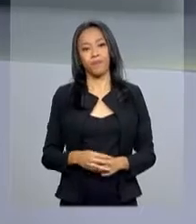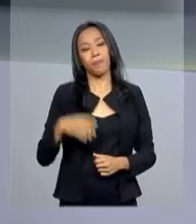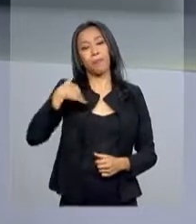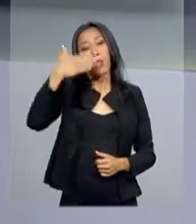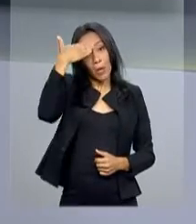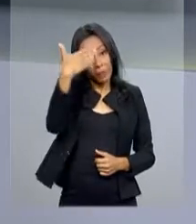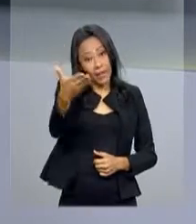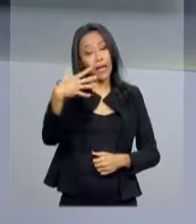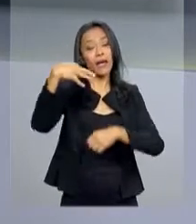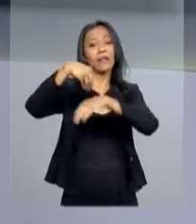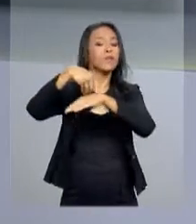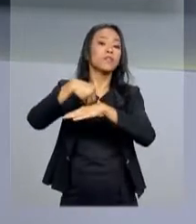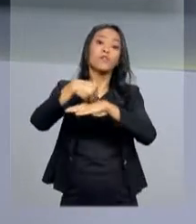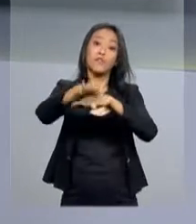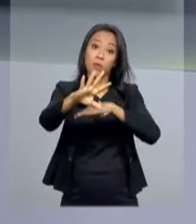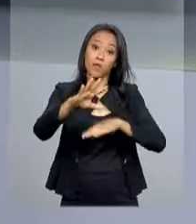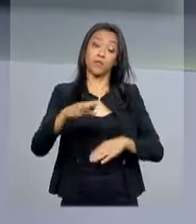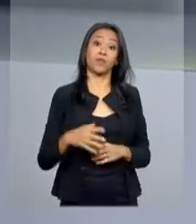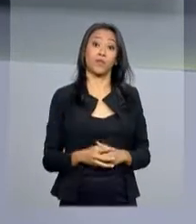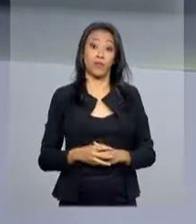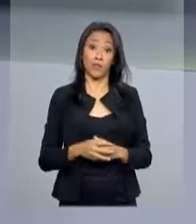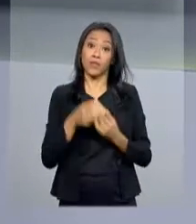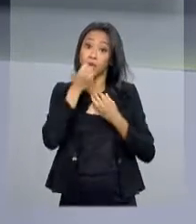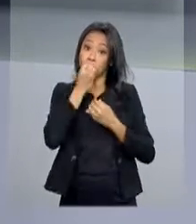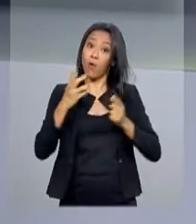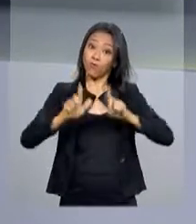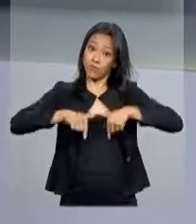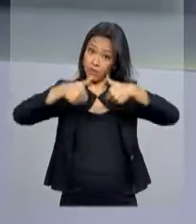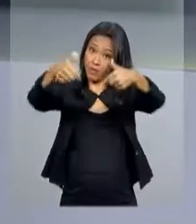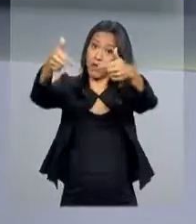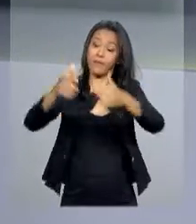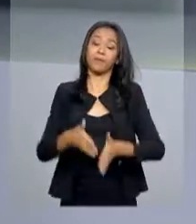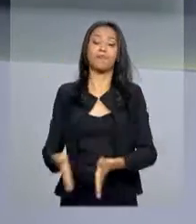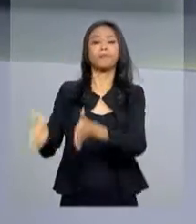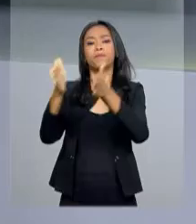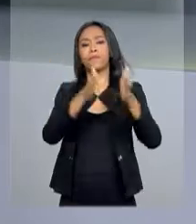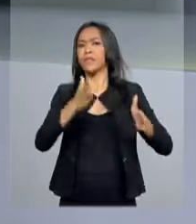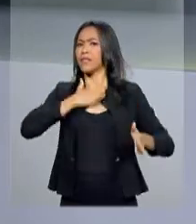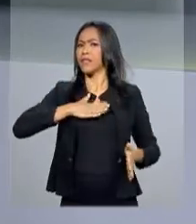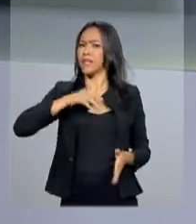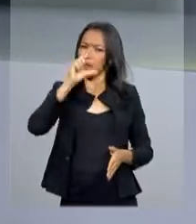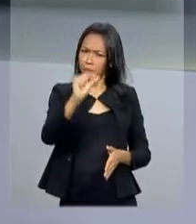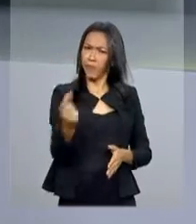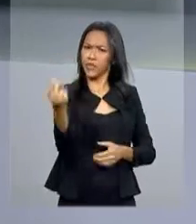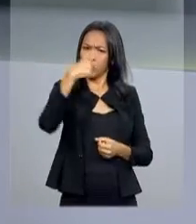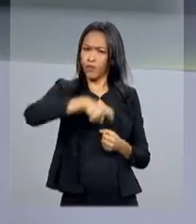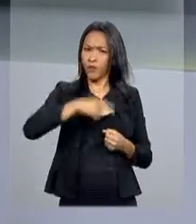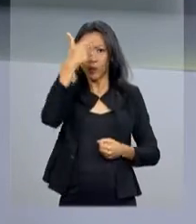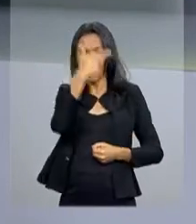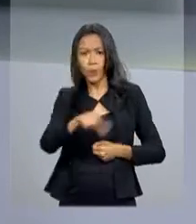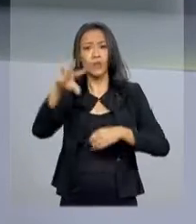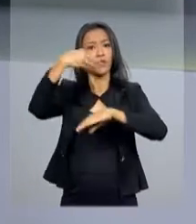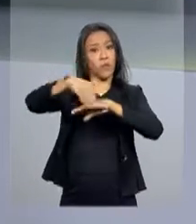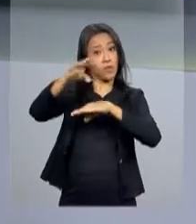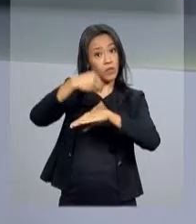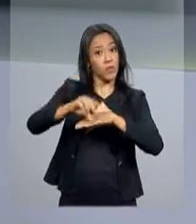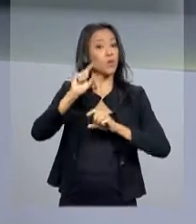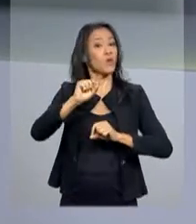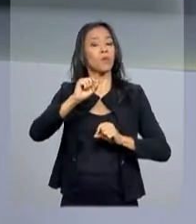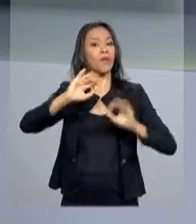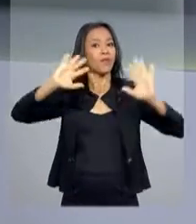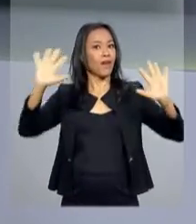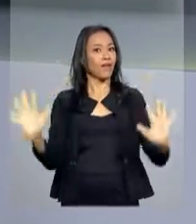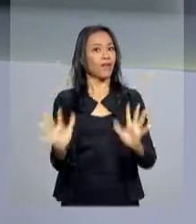Obrigada, Luana, pelas suas informações ao vivo. Bom trabalho para você. E olha, daqui a pouco a gente volta com outras informações sobre a